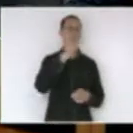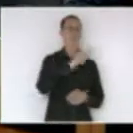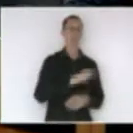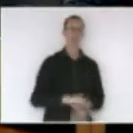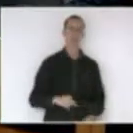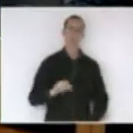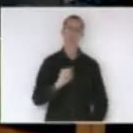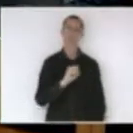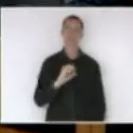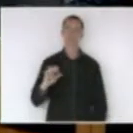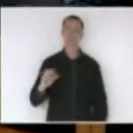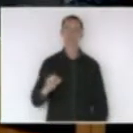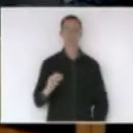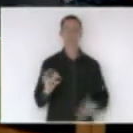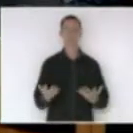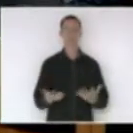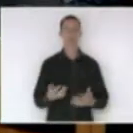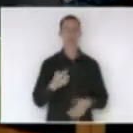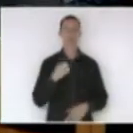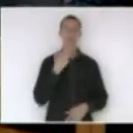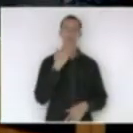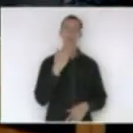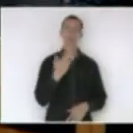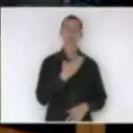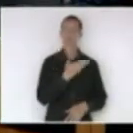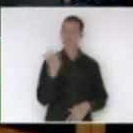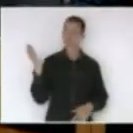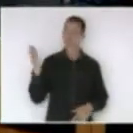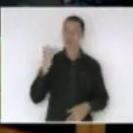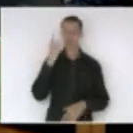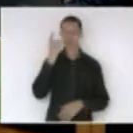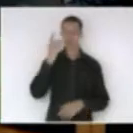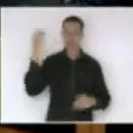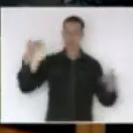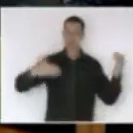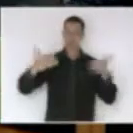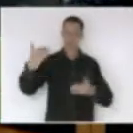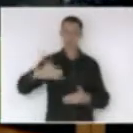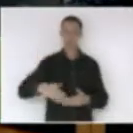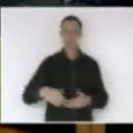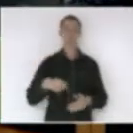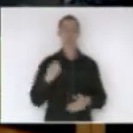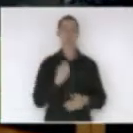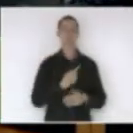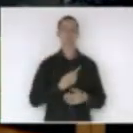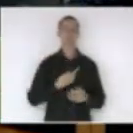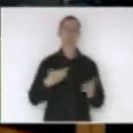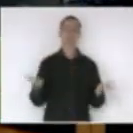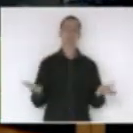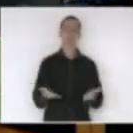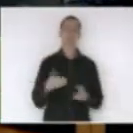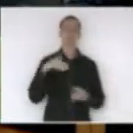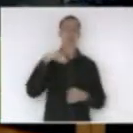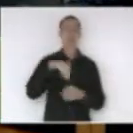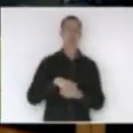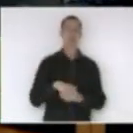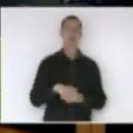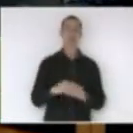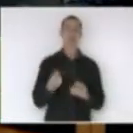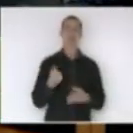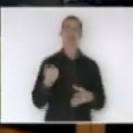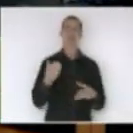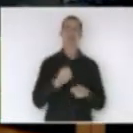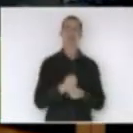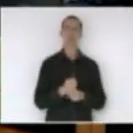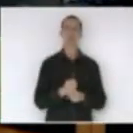observações e peço que os deputados deixam ao plenário para que nós possamos votar definitivamente as contas do governo que